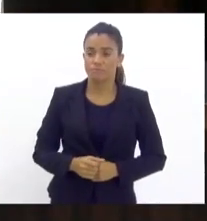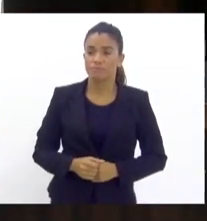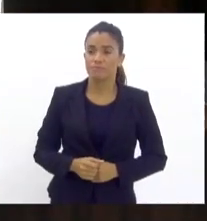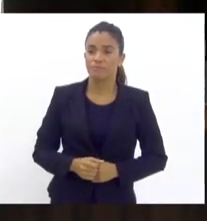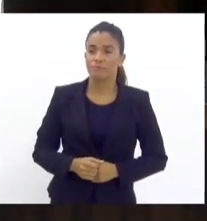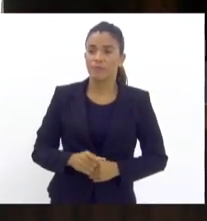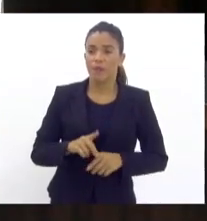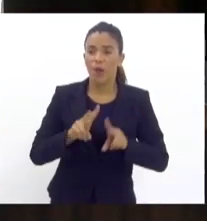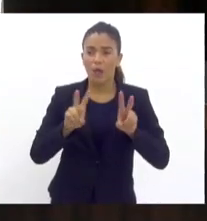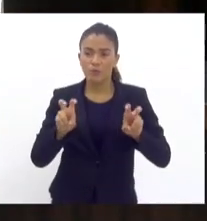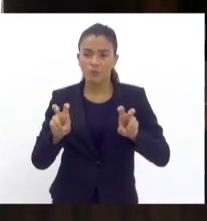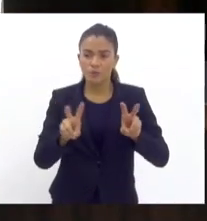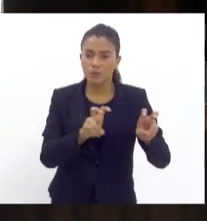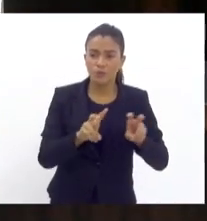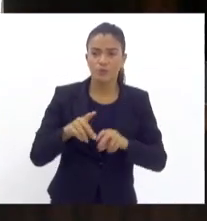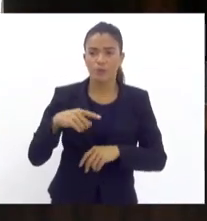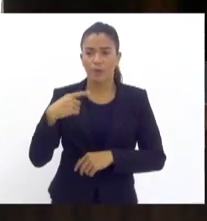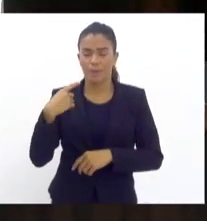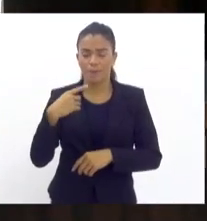Polícia, deputado Felipe Soares.